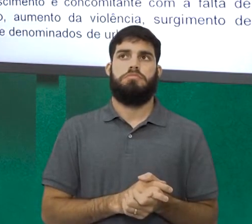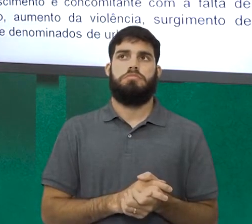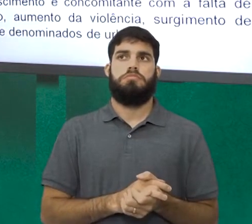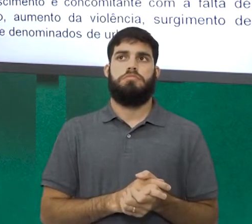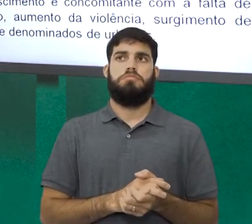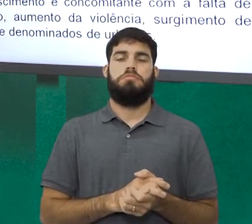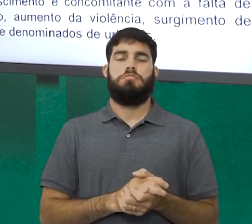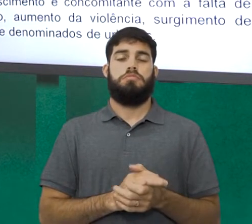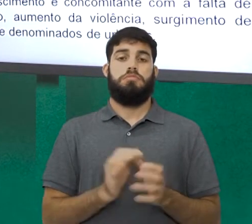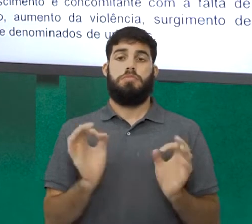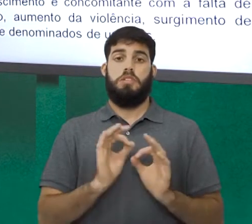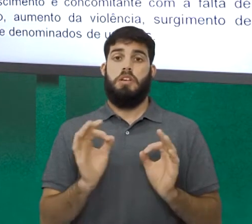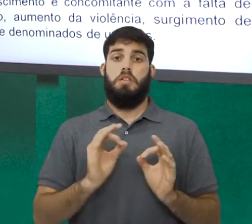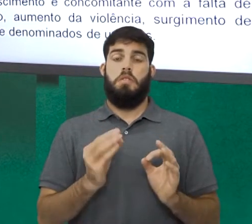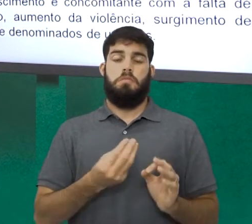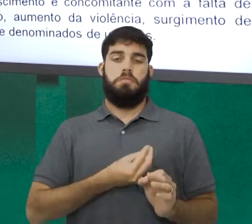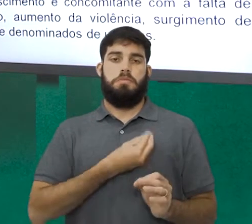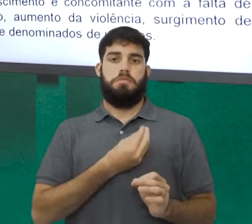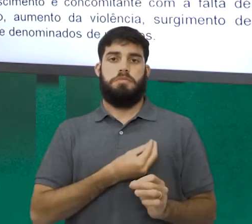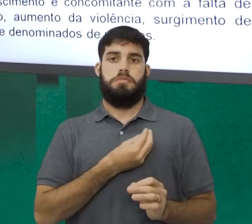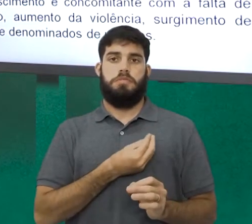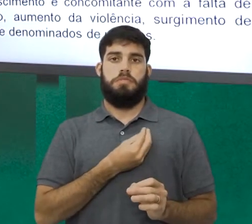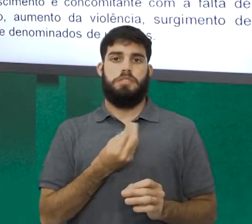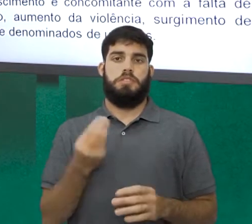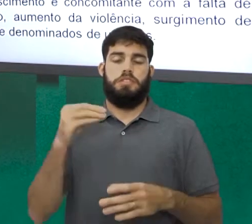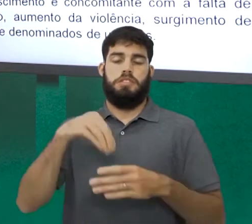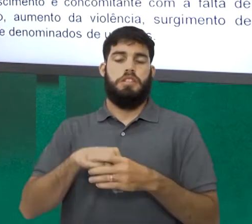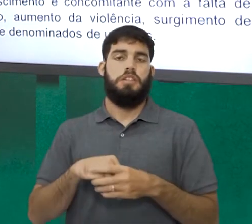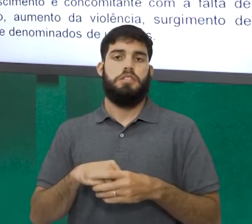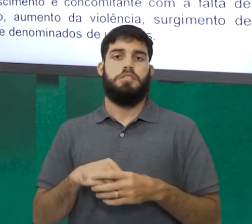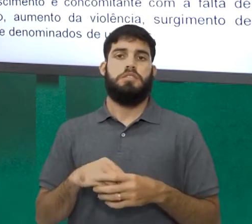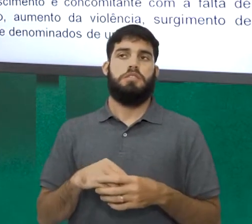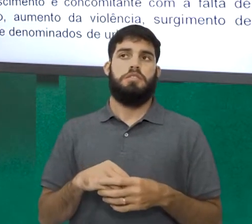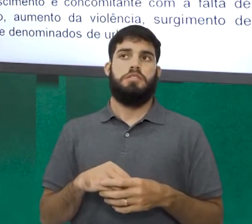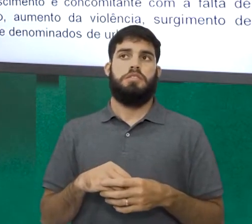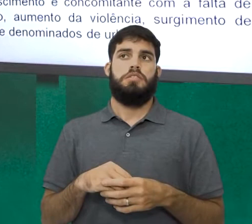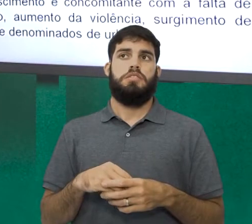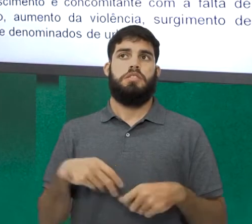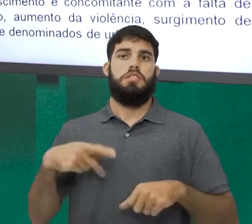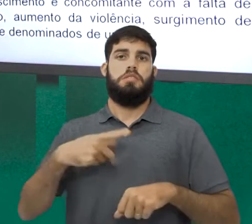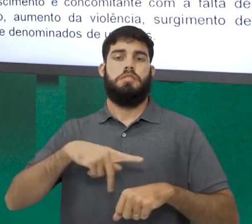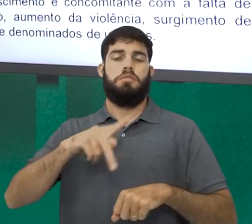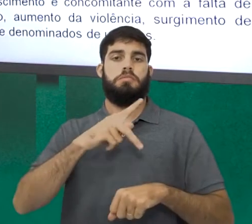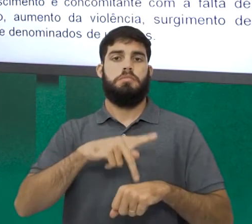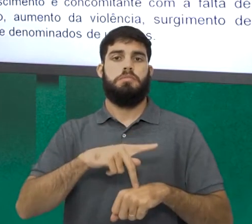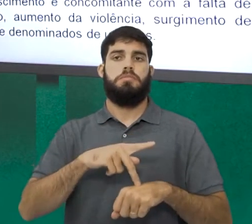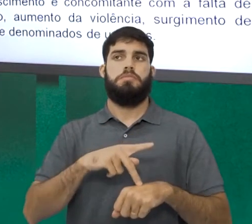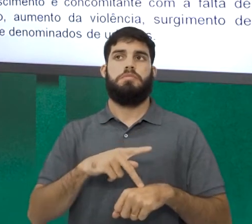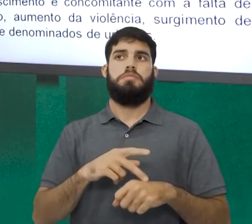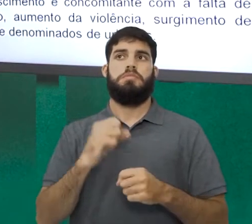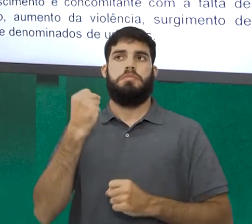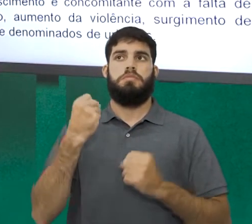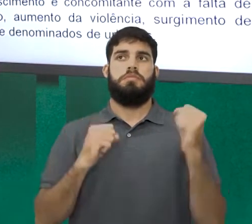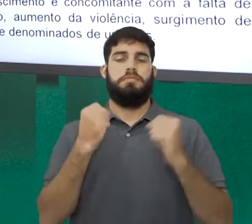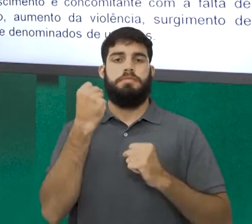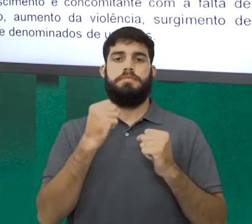estão presentes, predominantemente, majoritariamente, em países de industrialização clássica. Isso